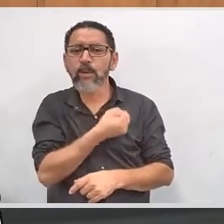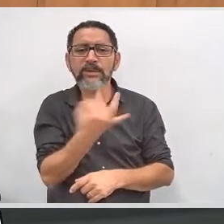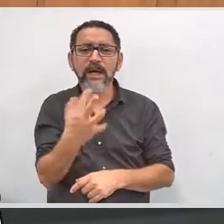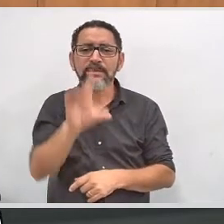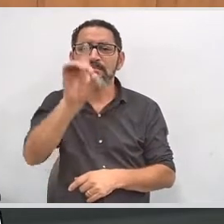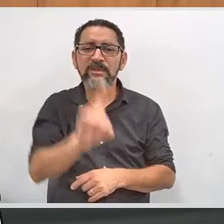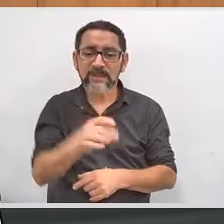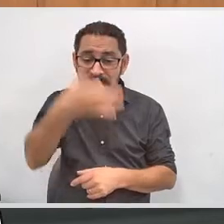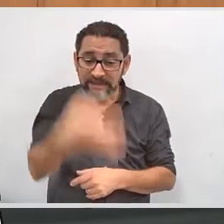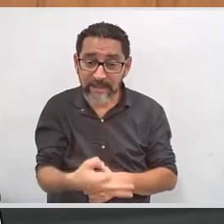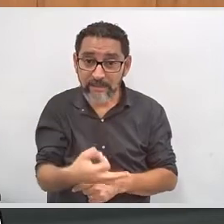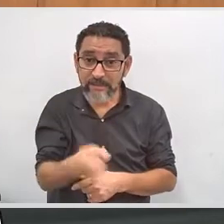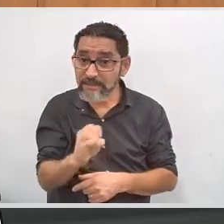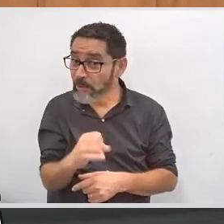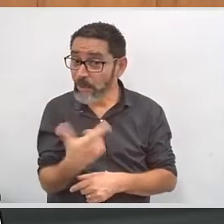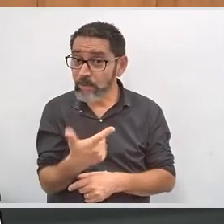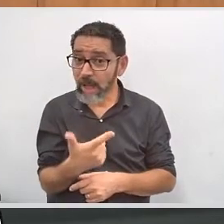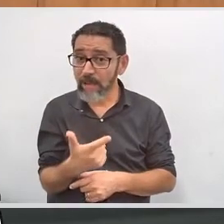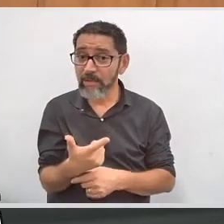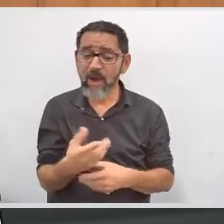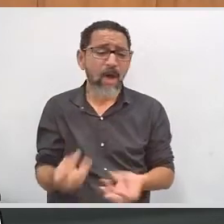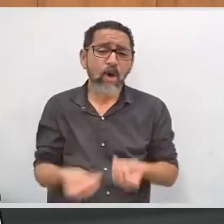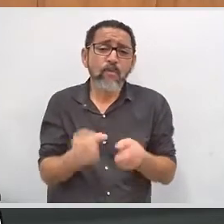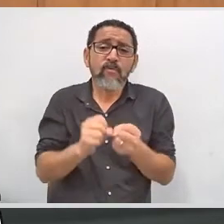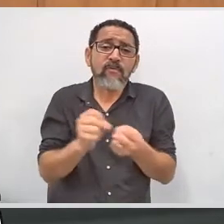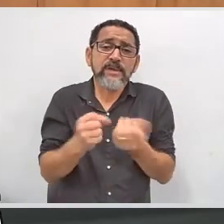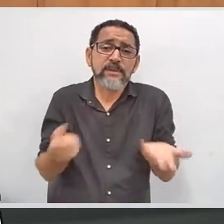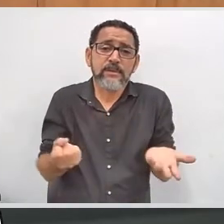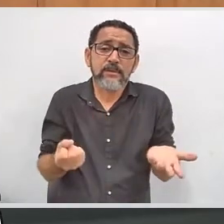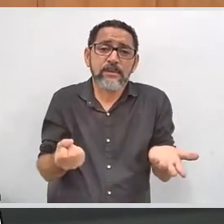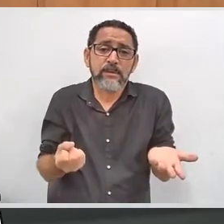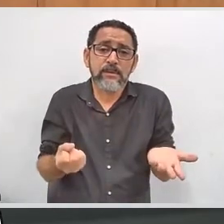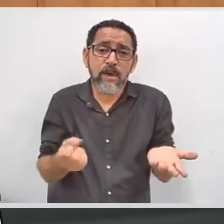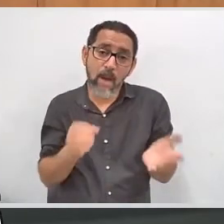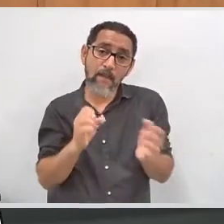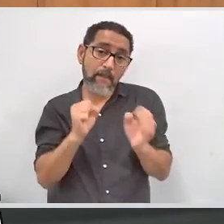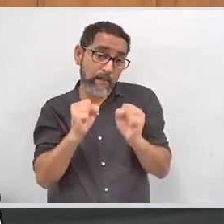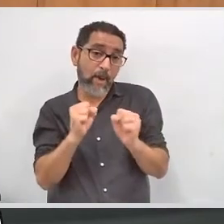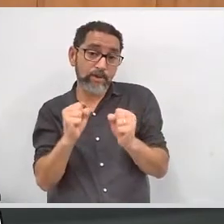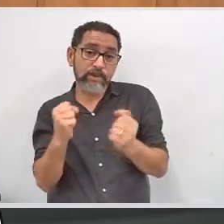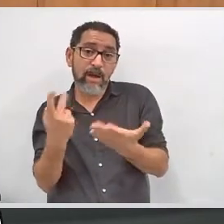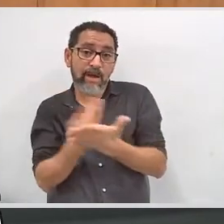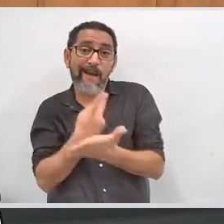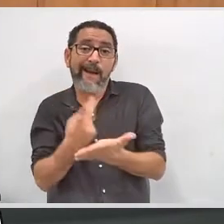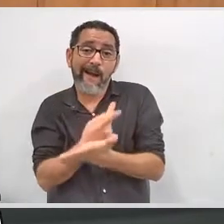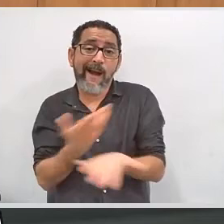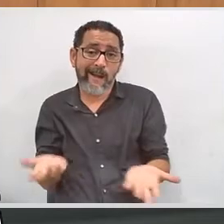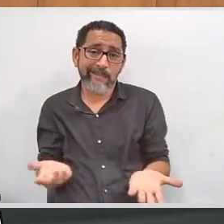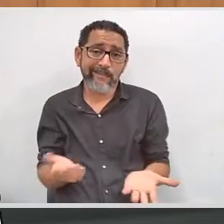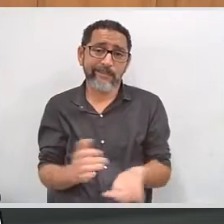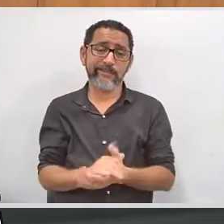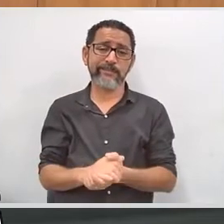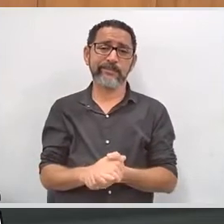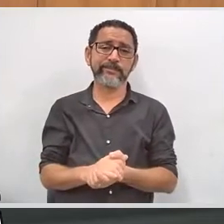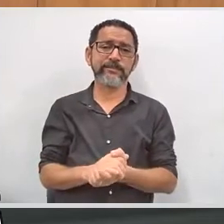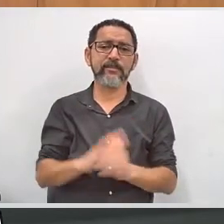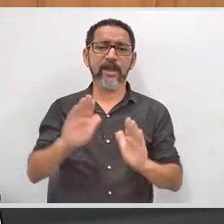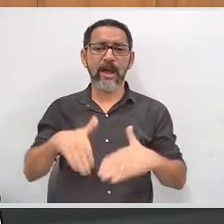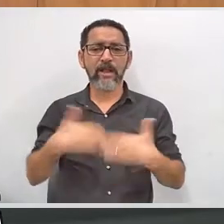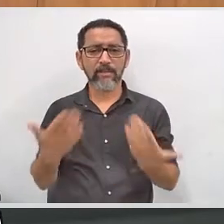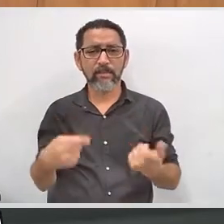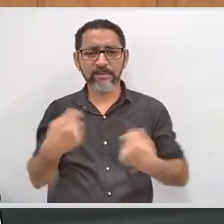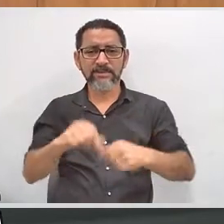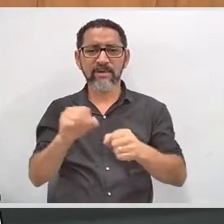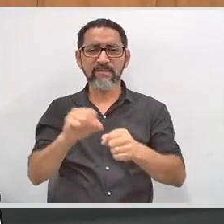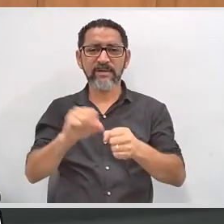então, eu conclamo que as pessoas que até 9 de maio não se identifiquem como portadoras de deficiência,